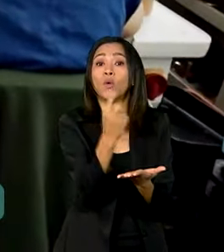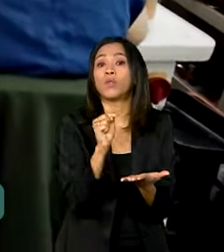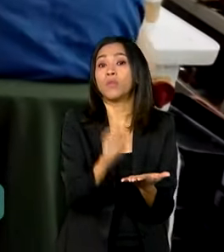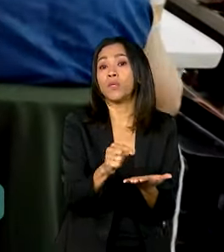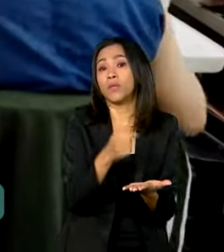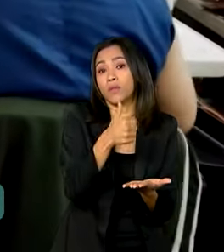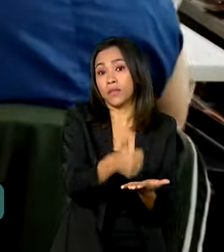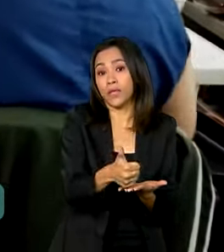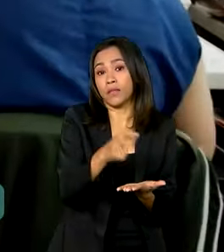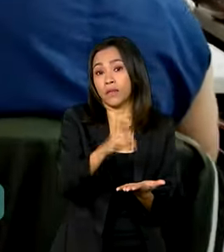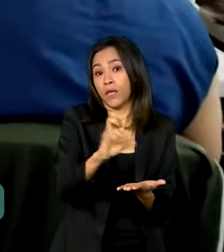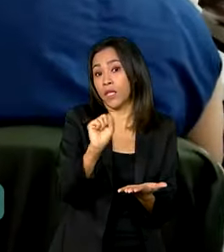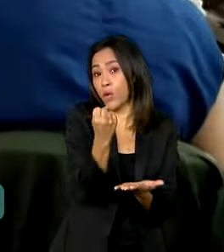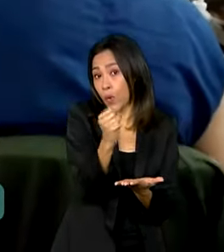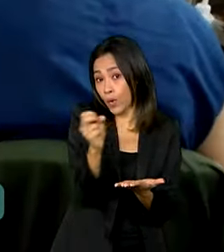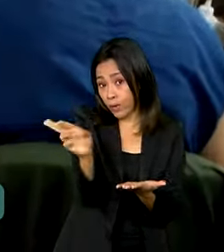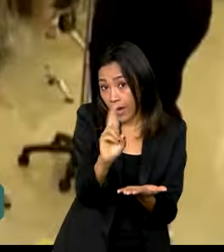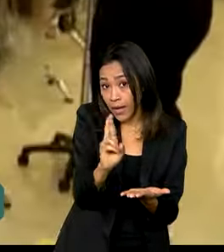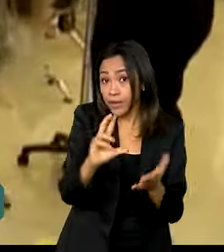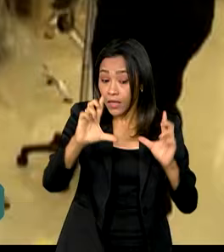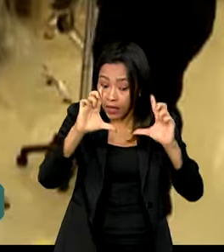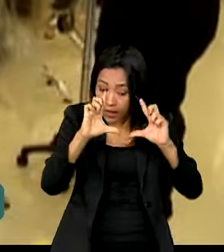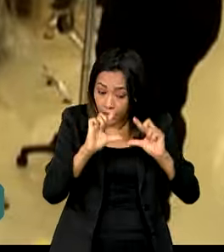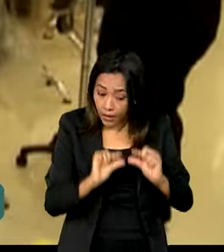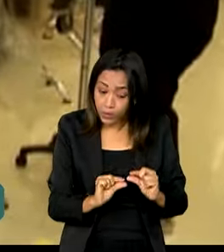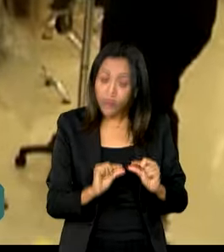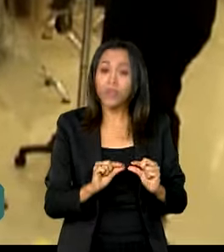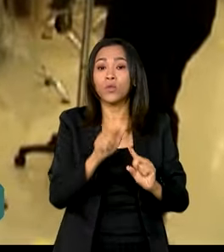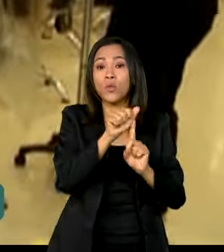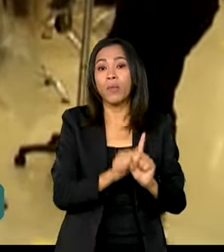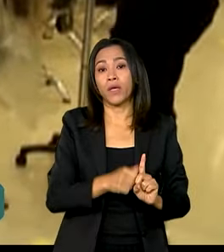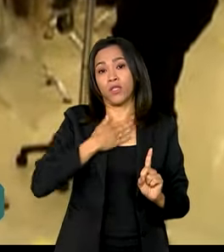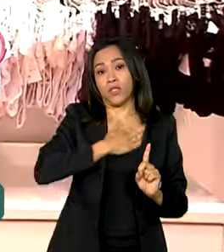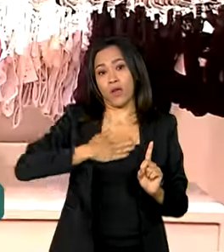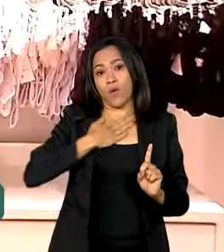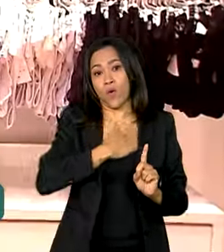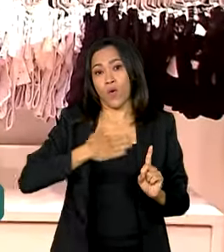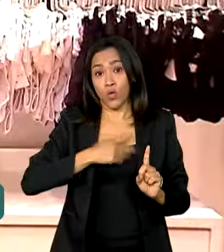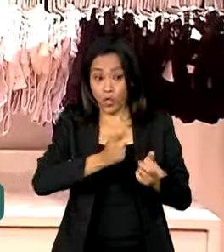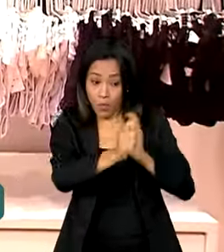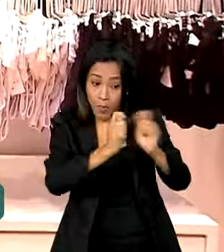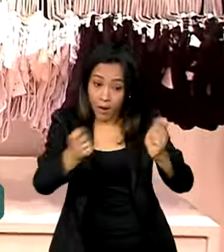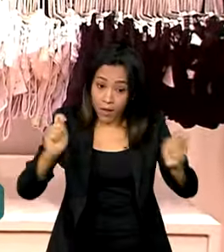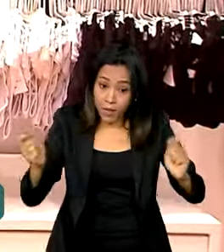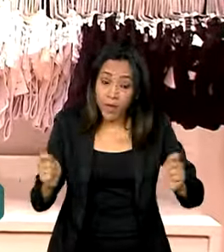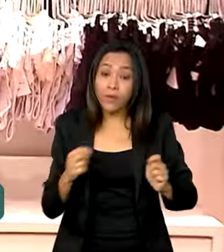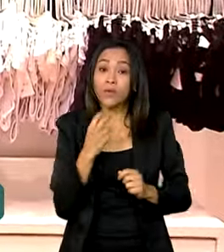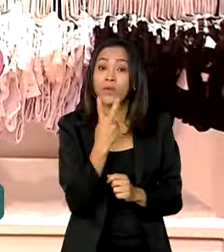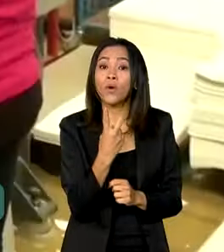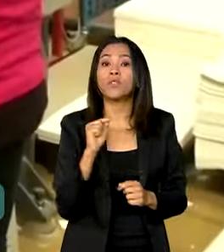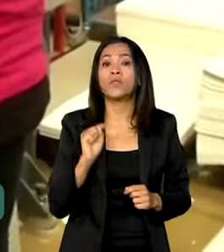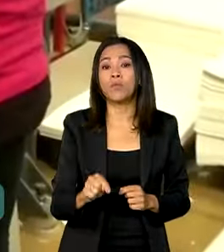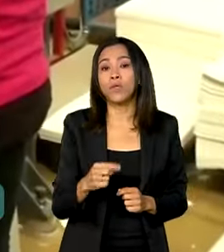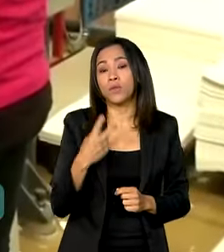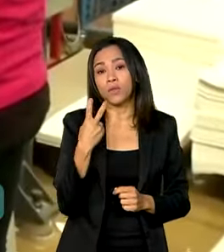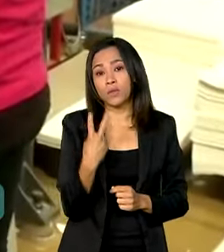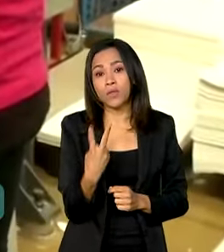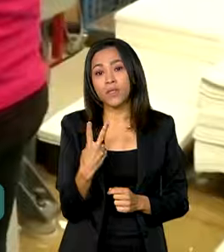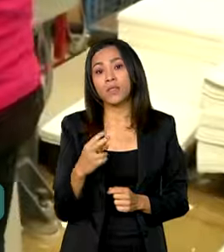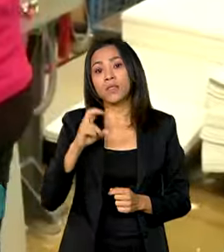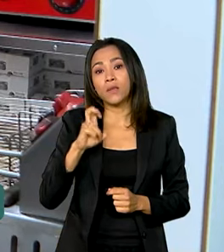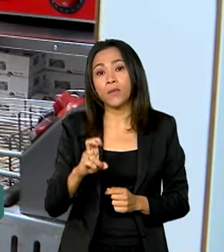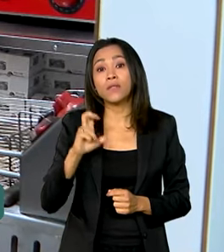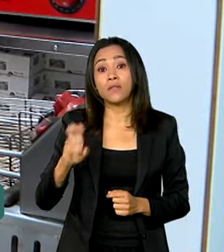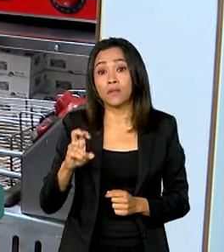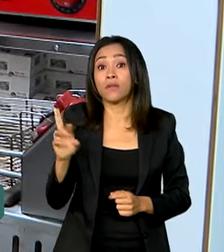.158 reais, uma queda em relação a agosto, quando a média de pagamento ficou em 2.255